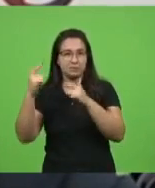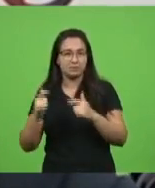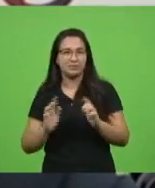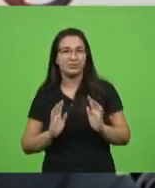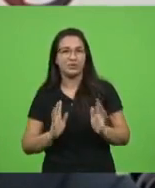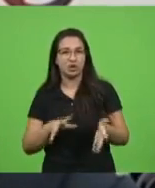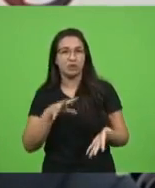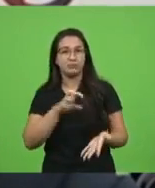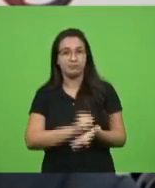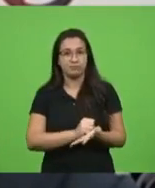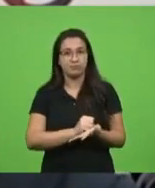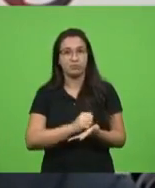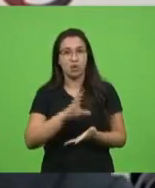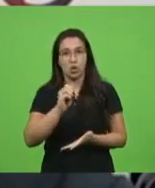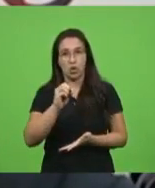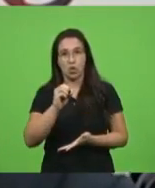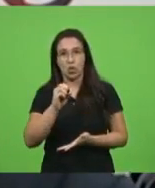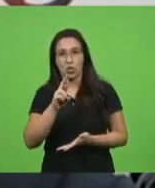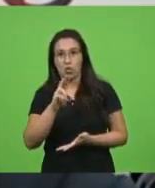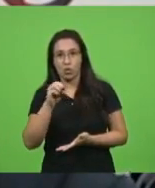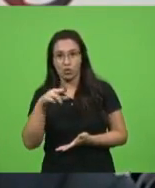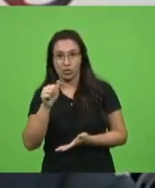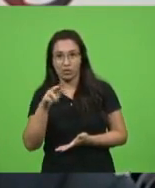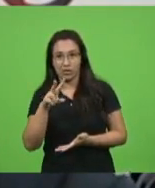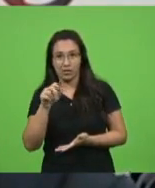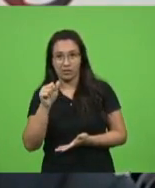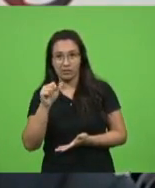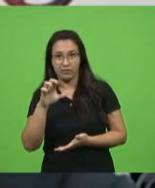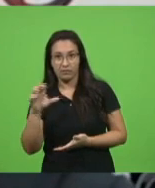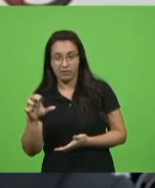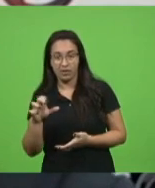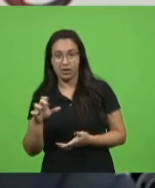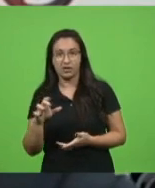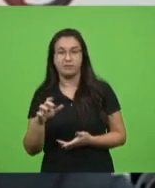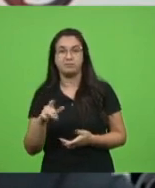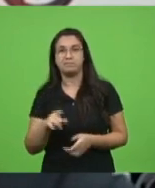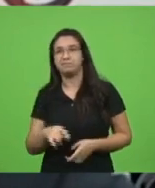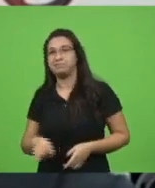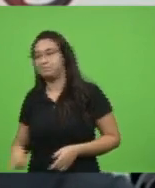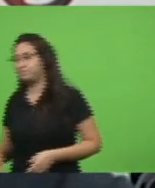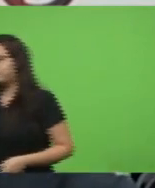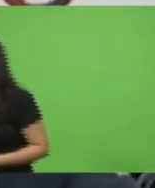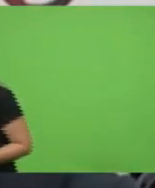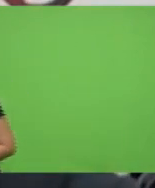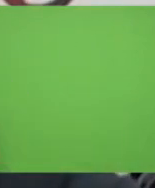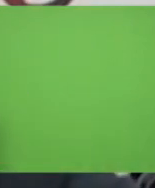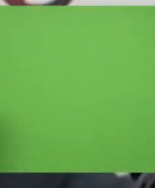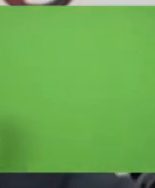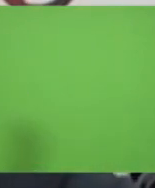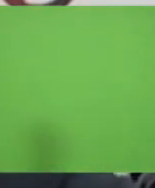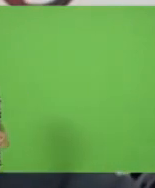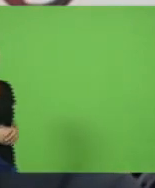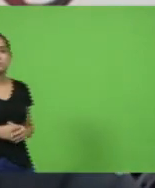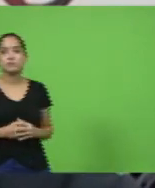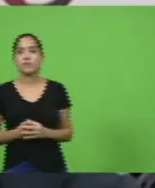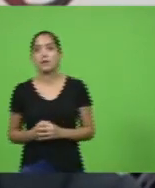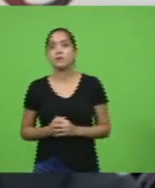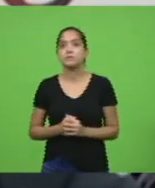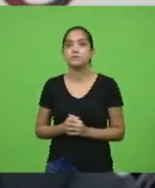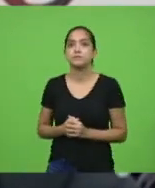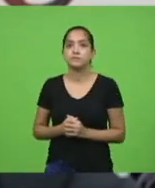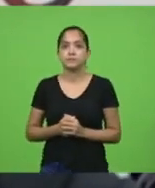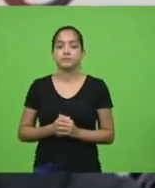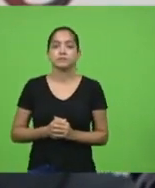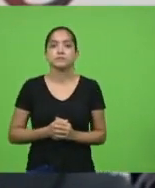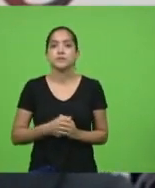Coronavac, são 42 milhões e vírgula 5 da COVAX, são 20 milhões da, são 10